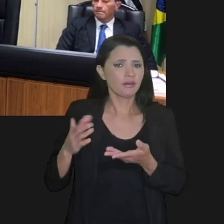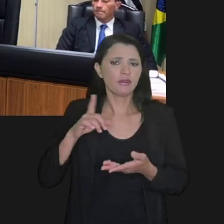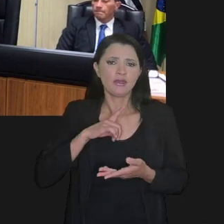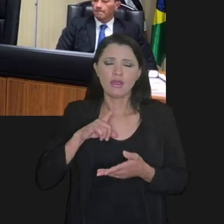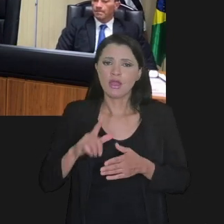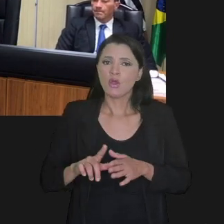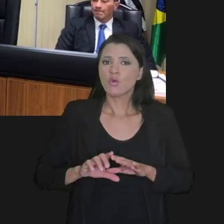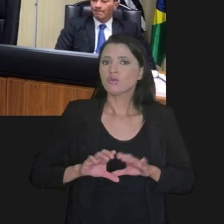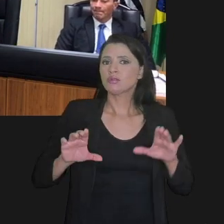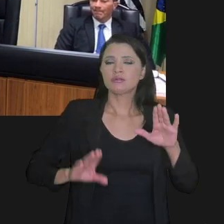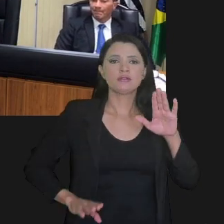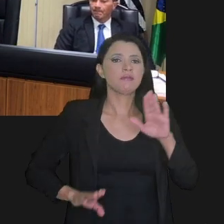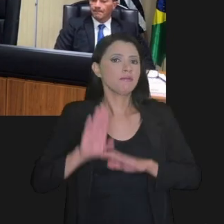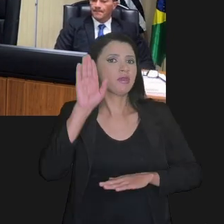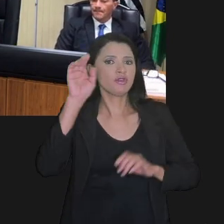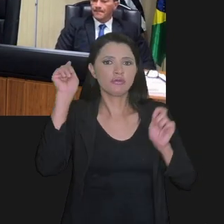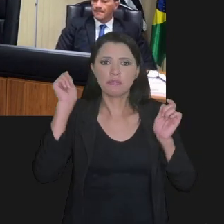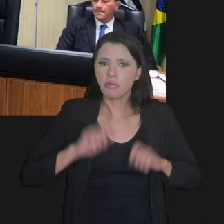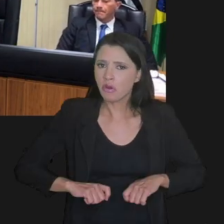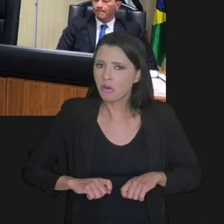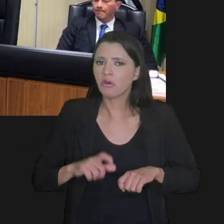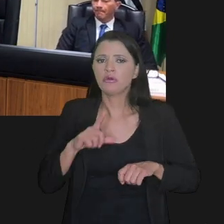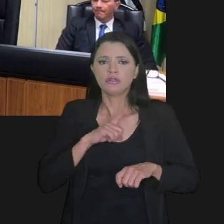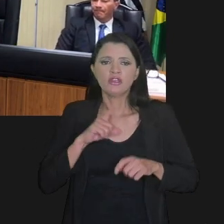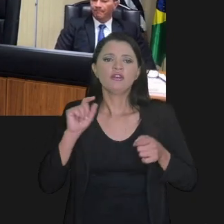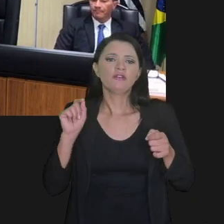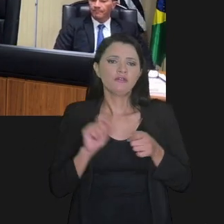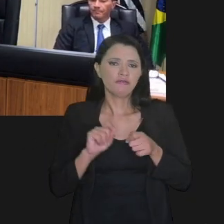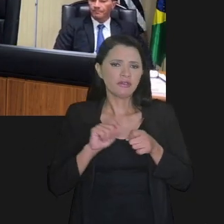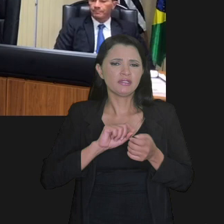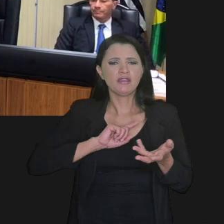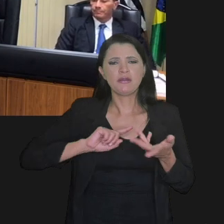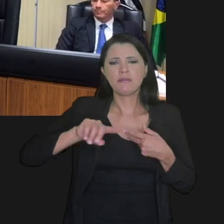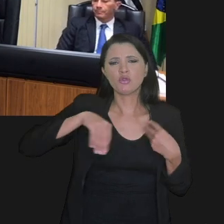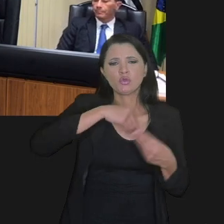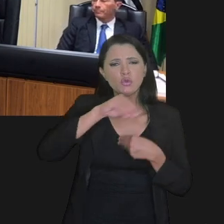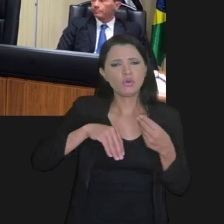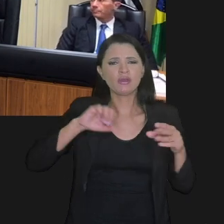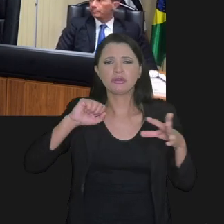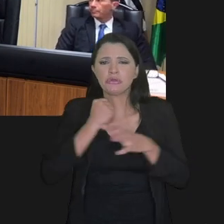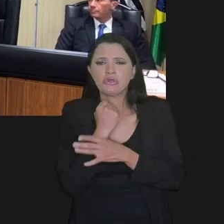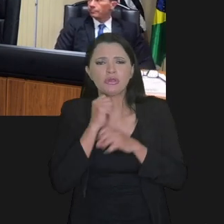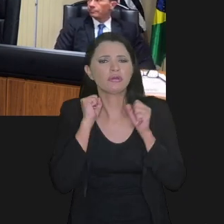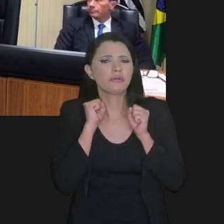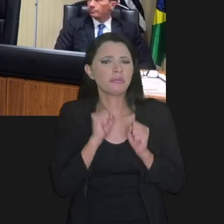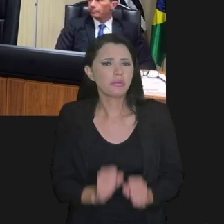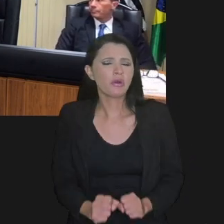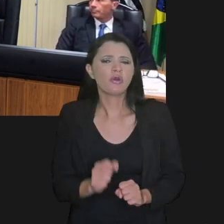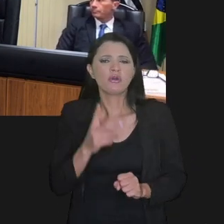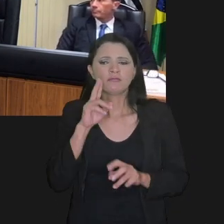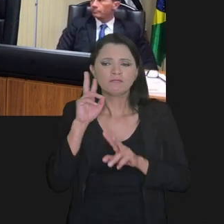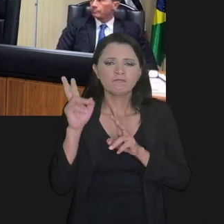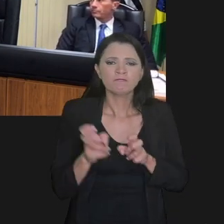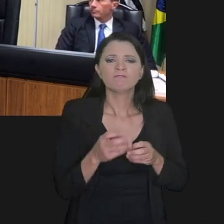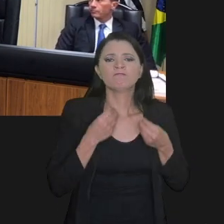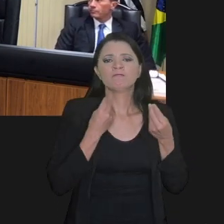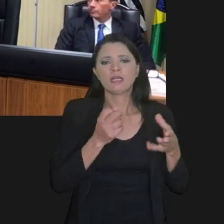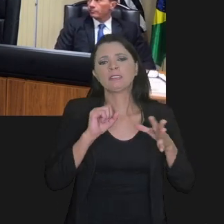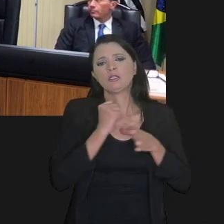negociadas. E aqui, meus caros, o céu é o limite. A gente pode realmente fazer mix de garantias que permitam